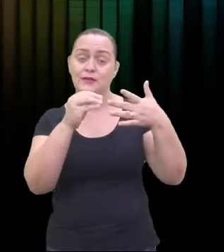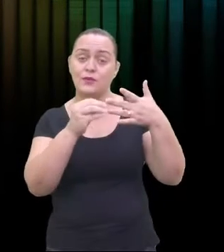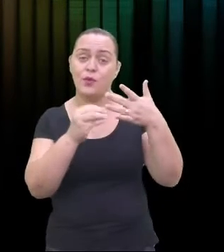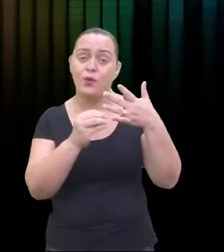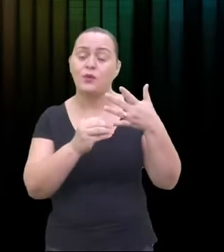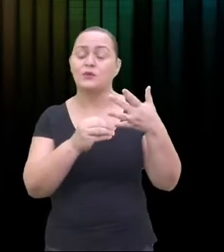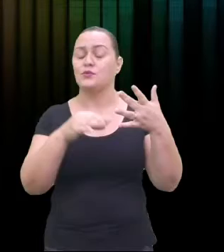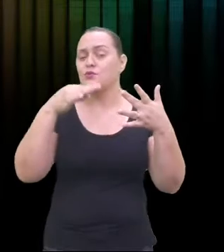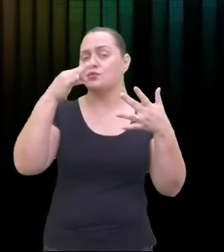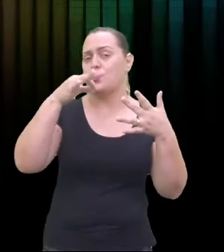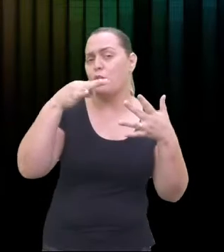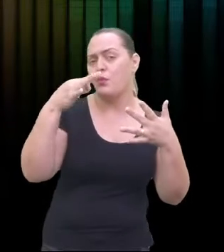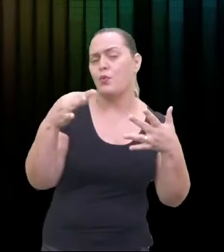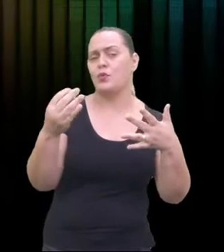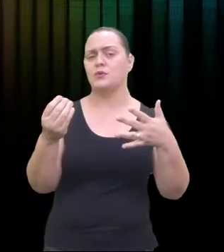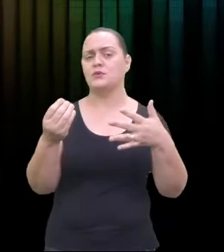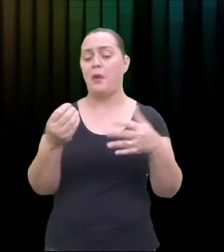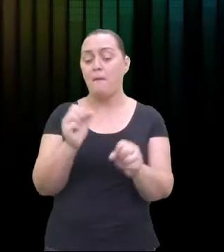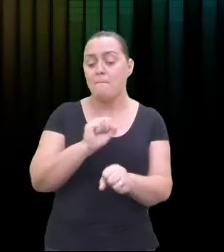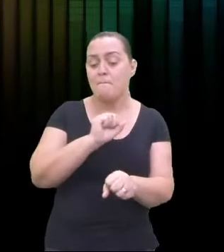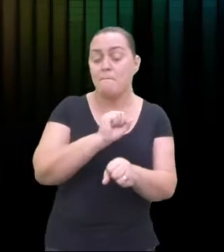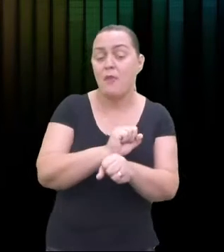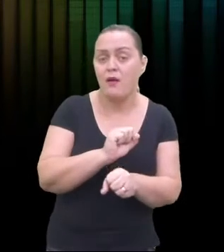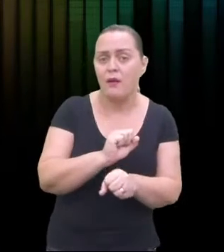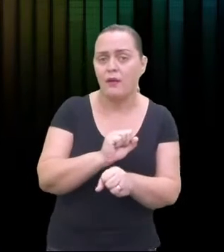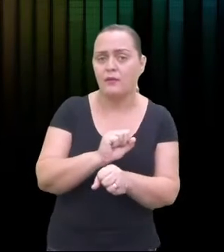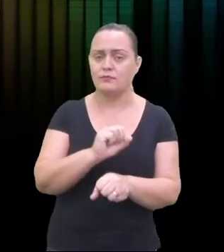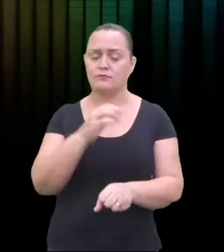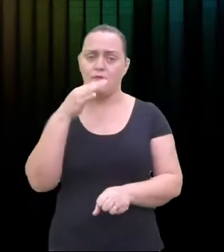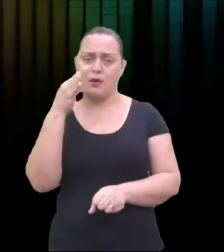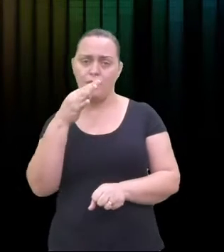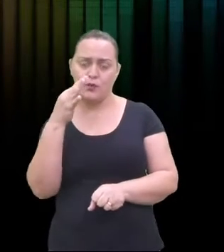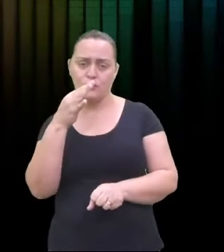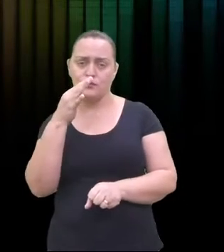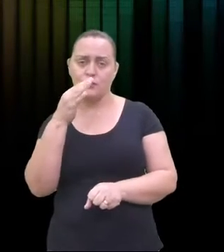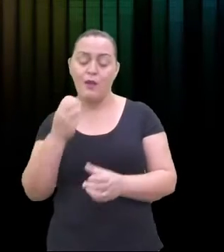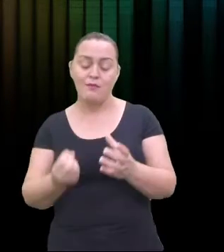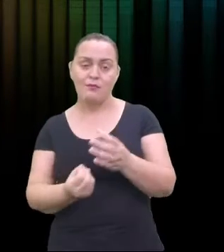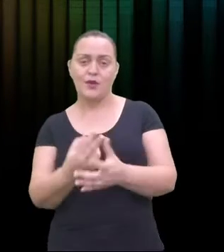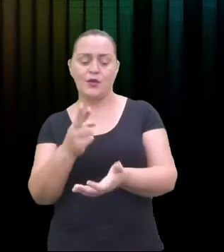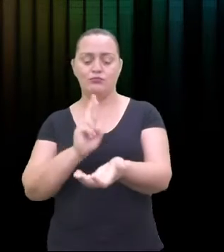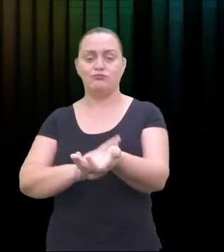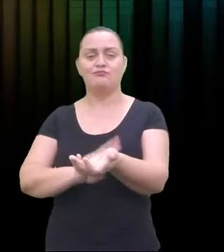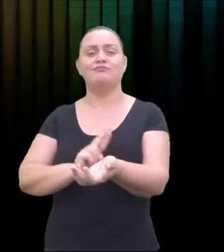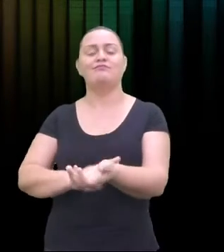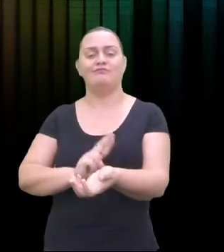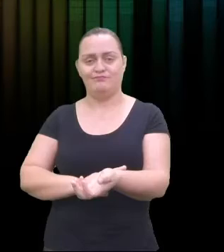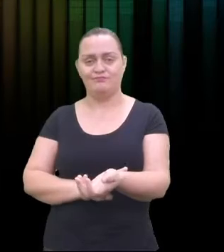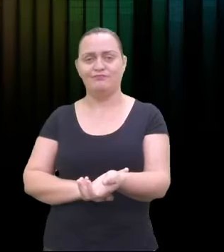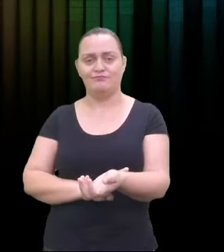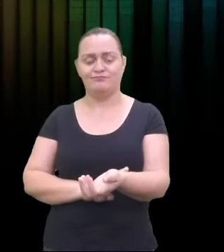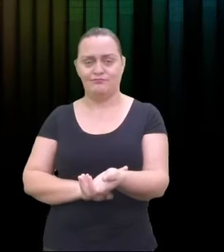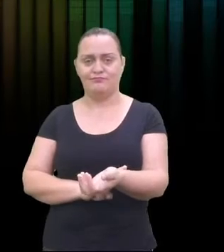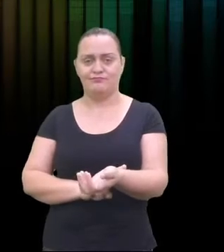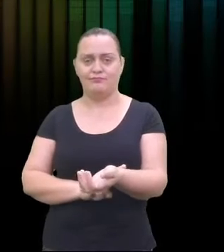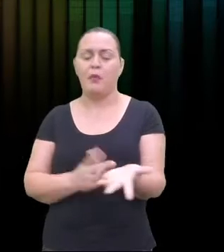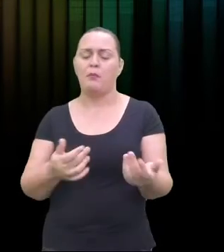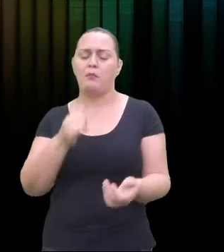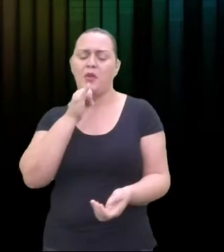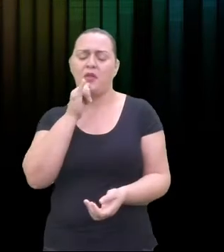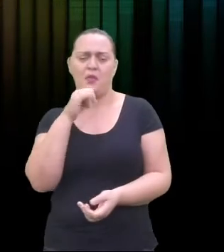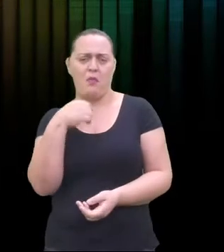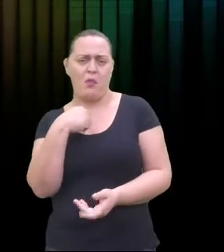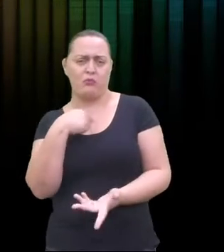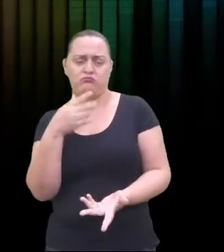tempo das pausas. É que cria um ritmo, a altura e a forma. Por exemplo, eu mesmo sou péssima cantora.